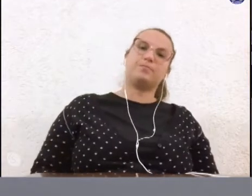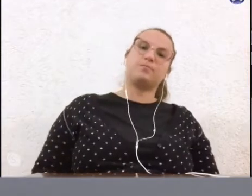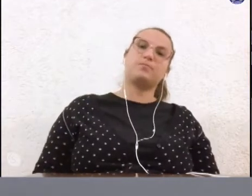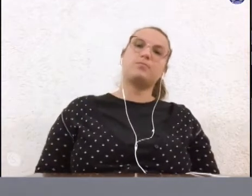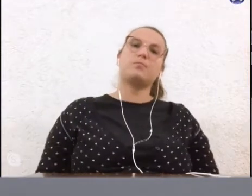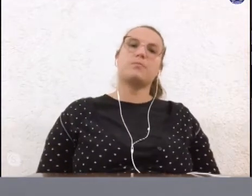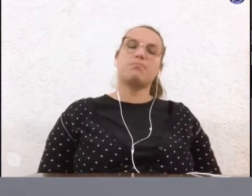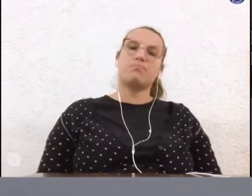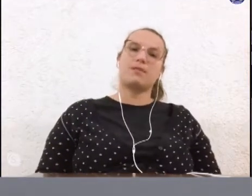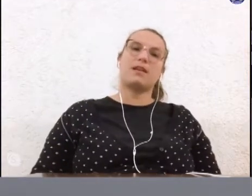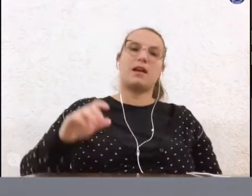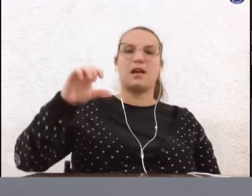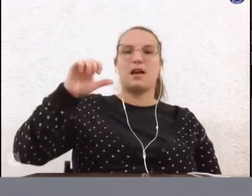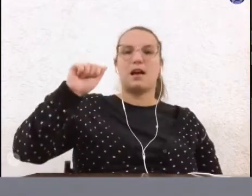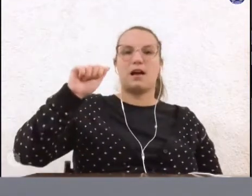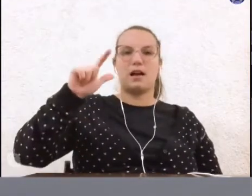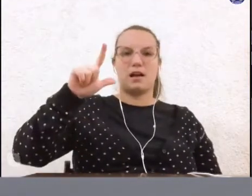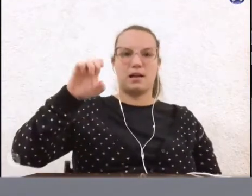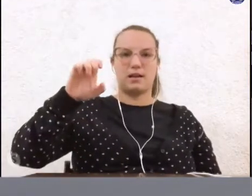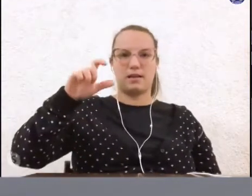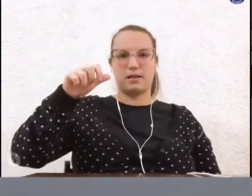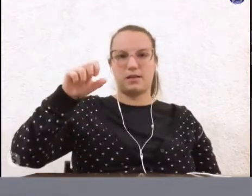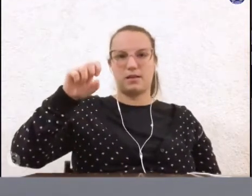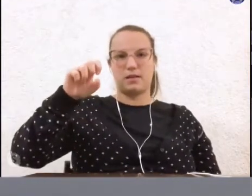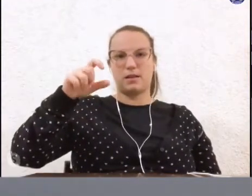Luquezzi por essa moção